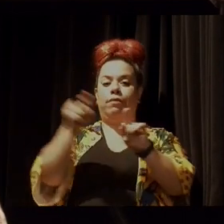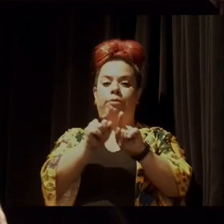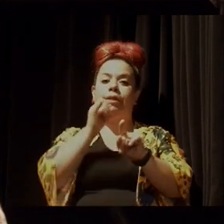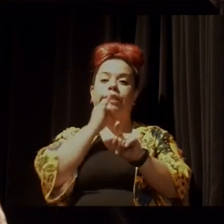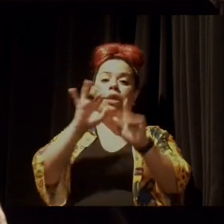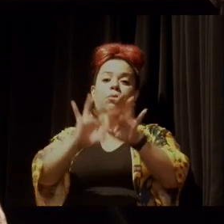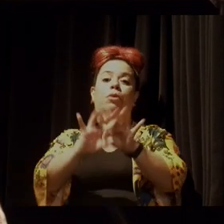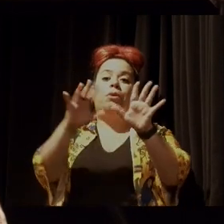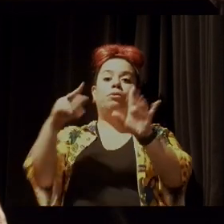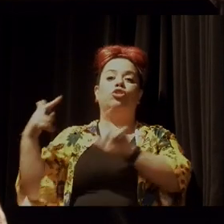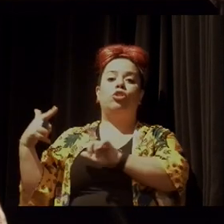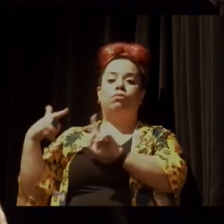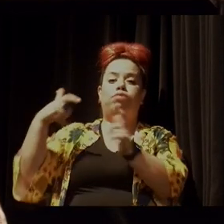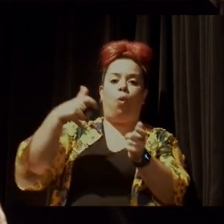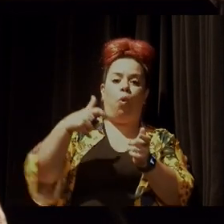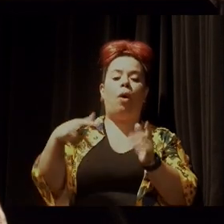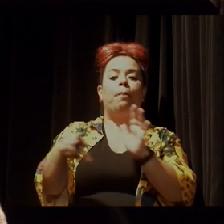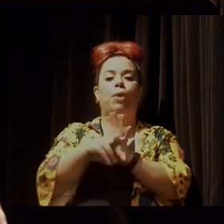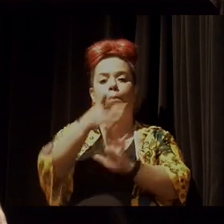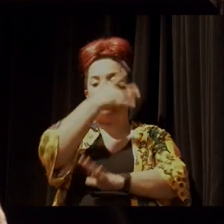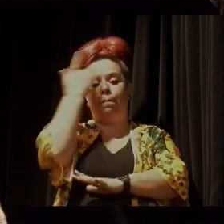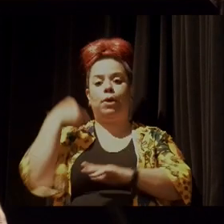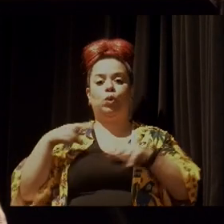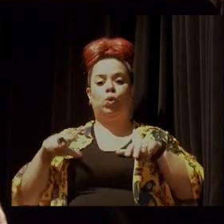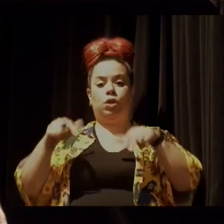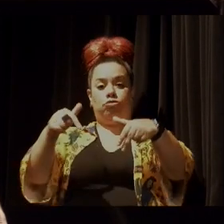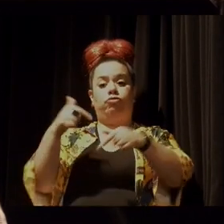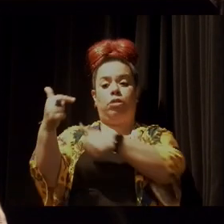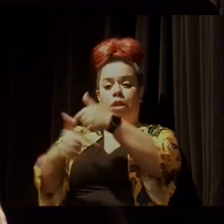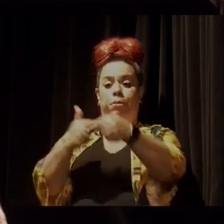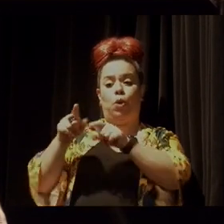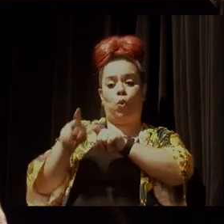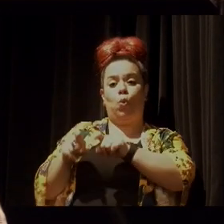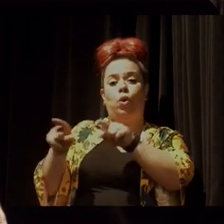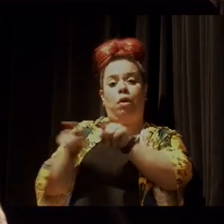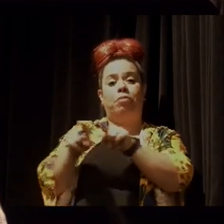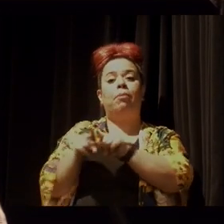o assassinato de ativistas, de trabalhadores e trabalhadoras rurais.